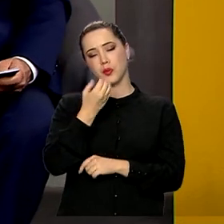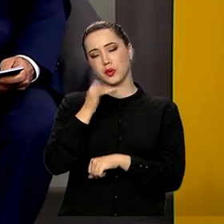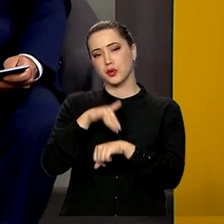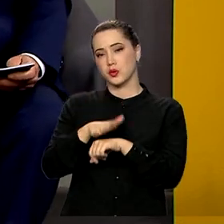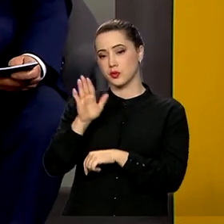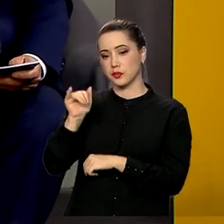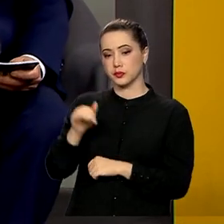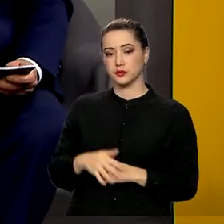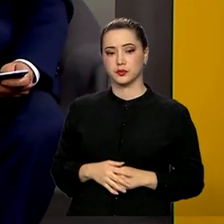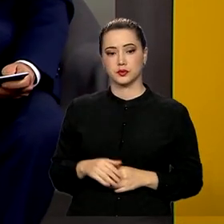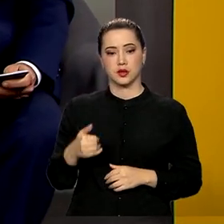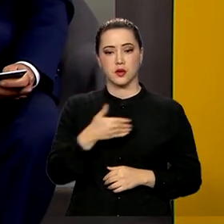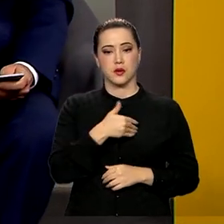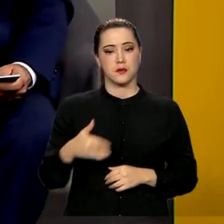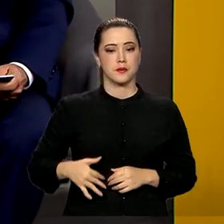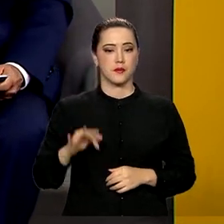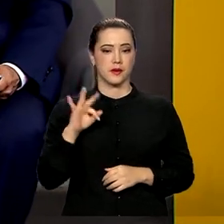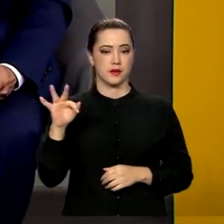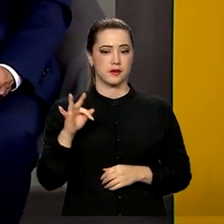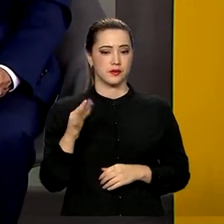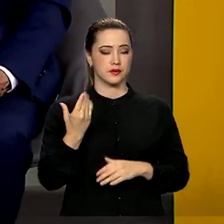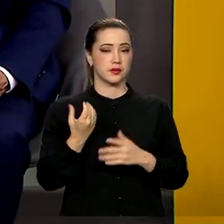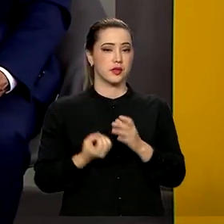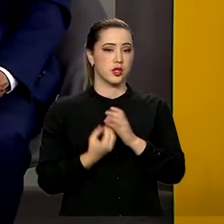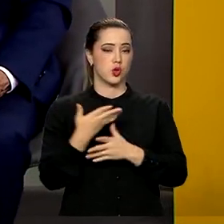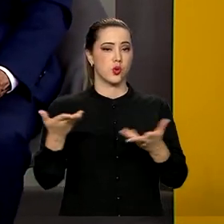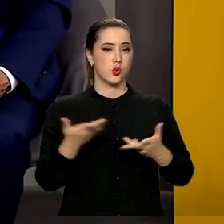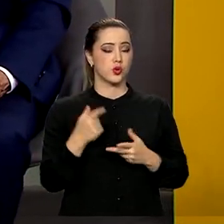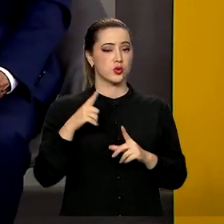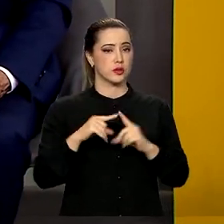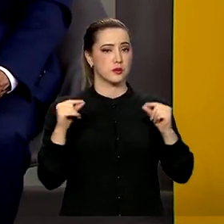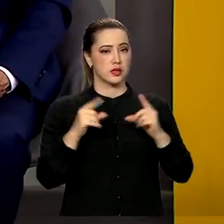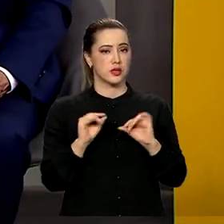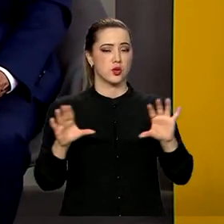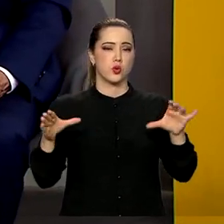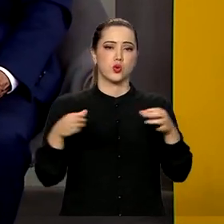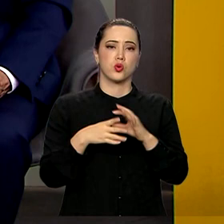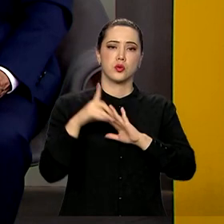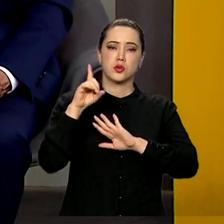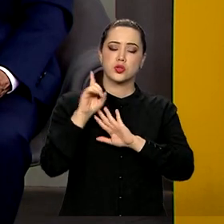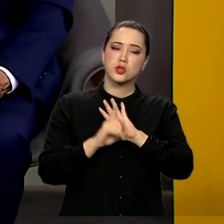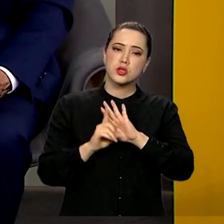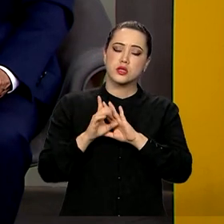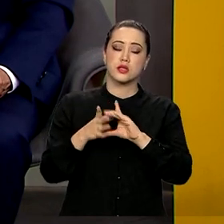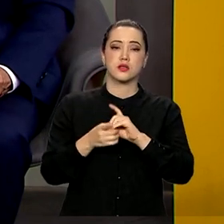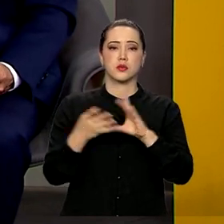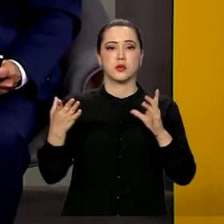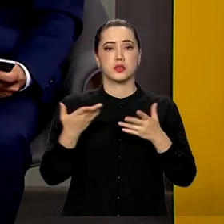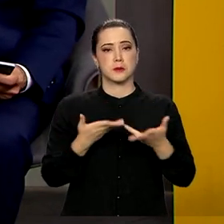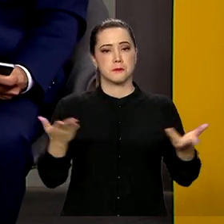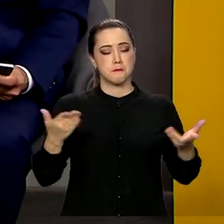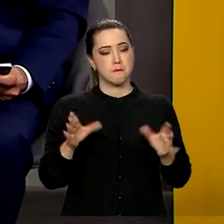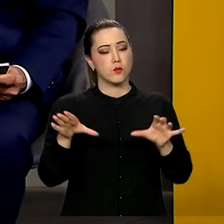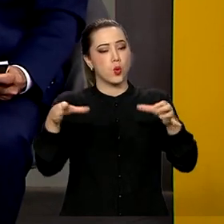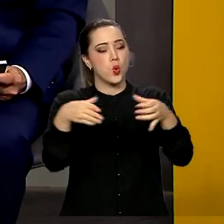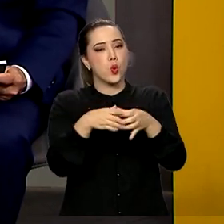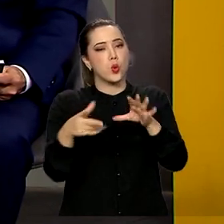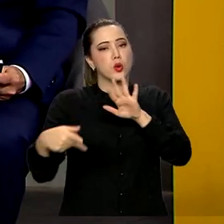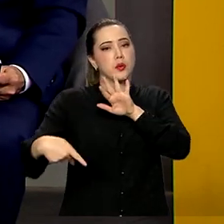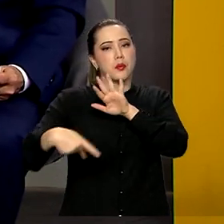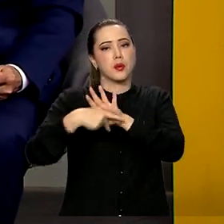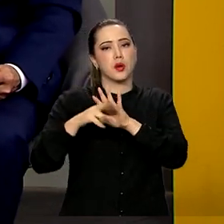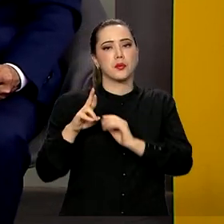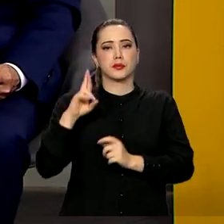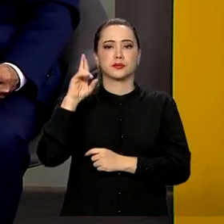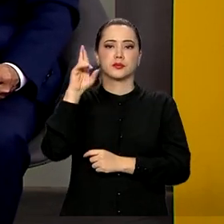Bom, o governo federal instalou hoje em Brasília a Comissão de Direitos e Democracia. O colegiado formado por